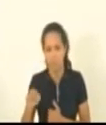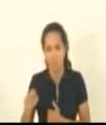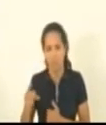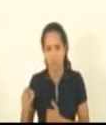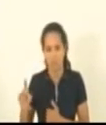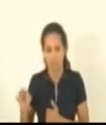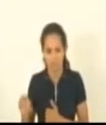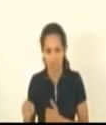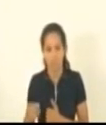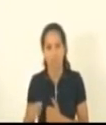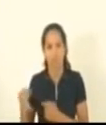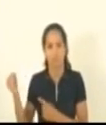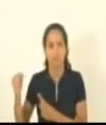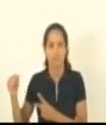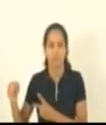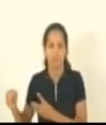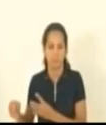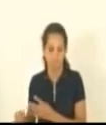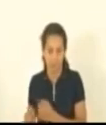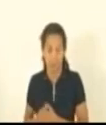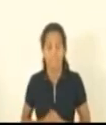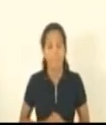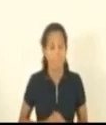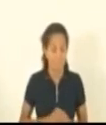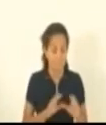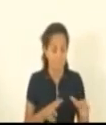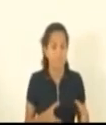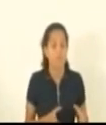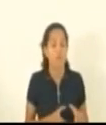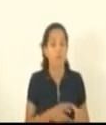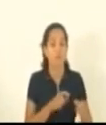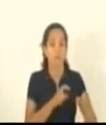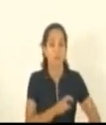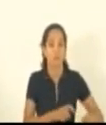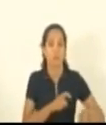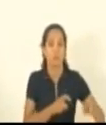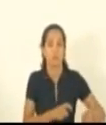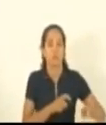Caramussa Capitão Assunção e Lucas Polese Comissão de Agricultura